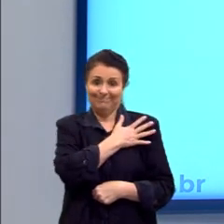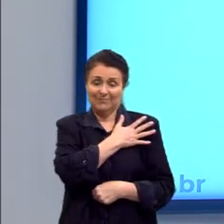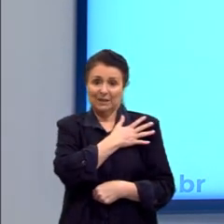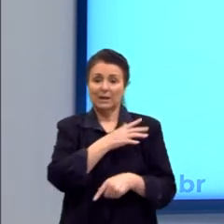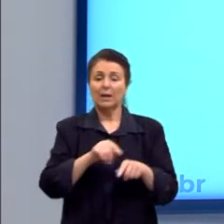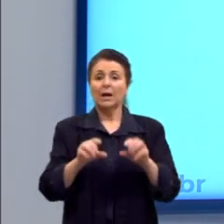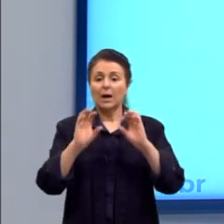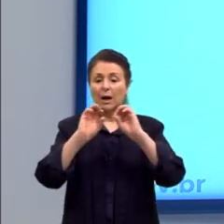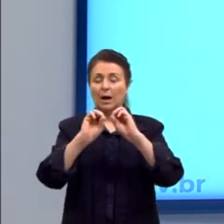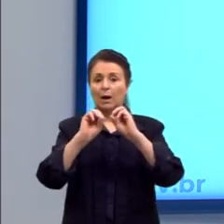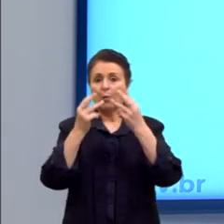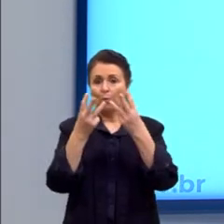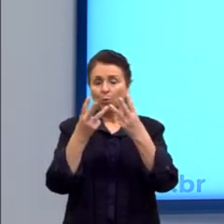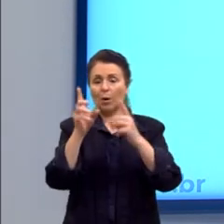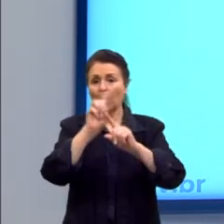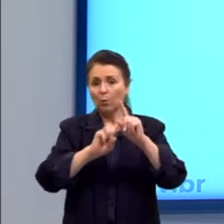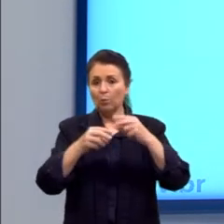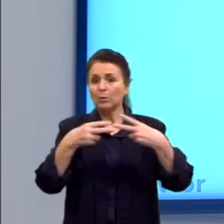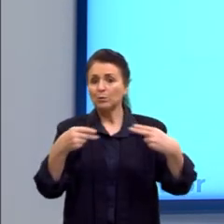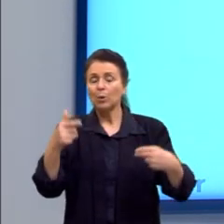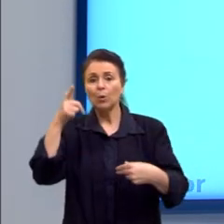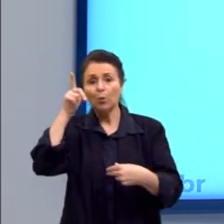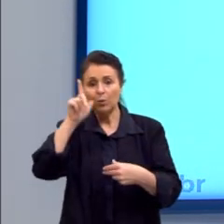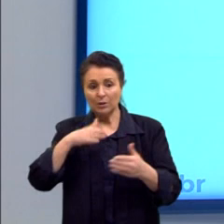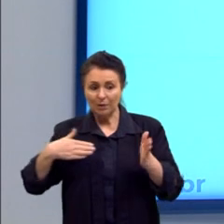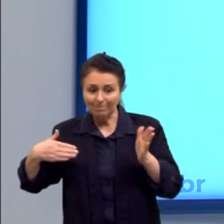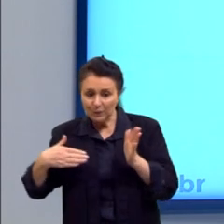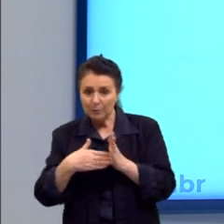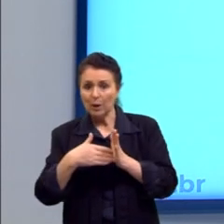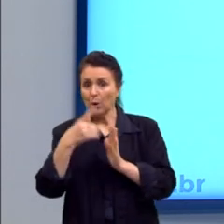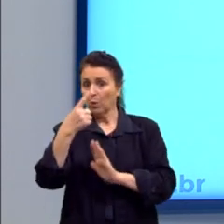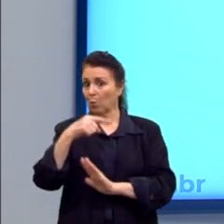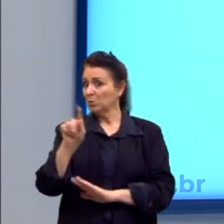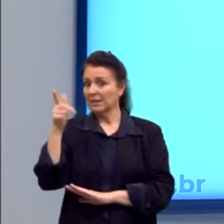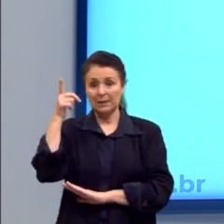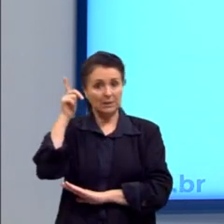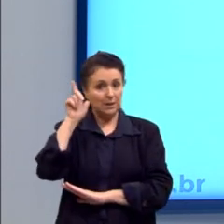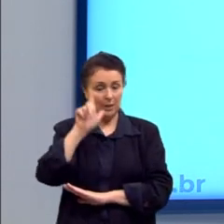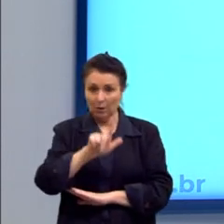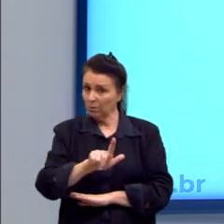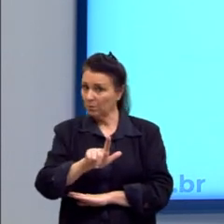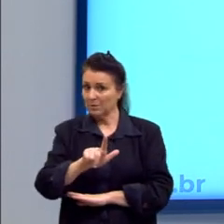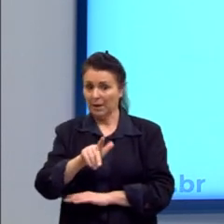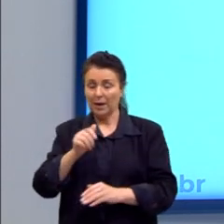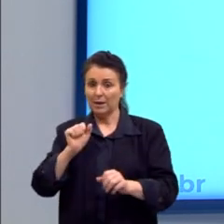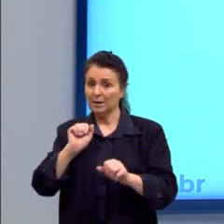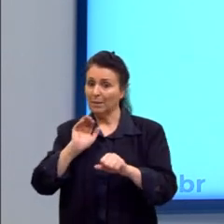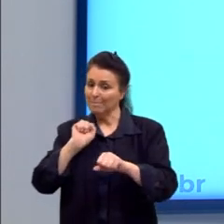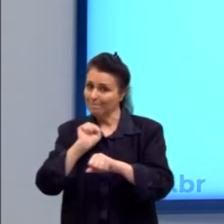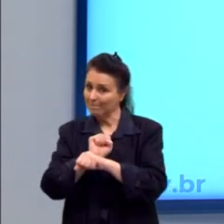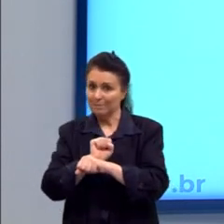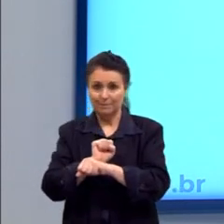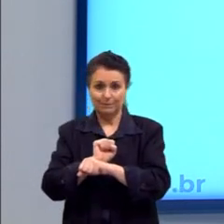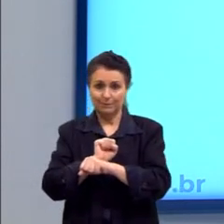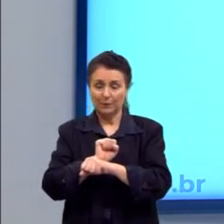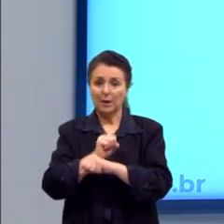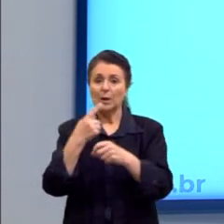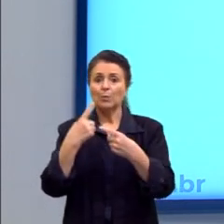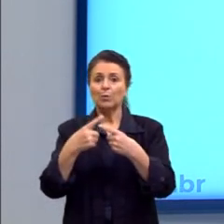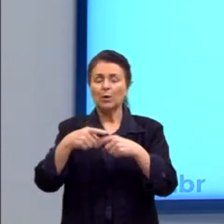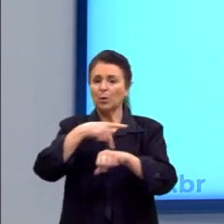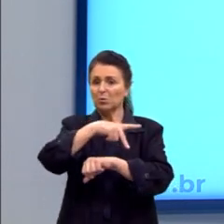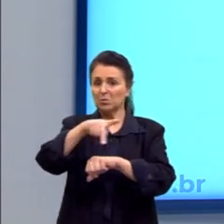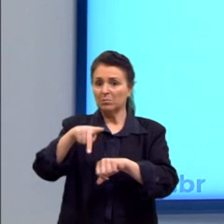algumas ações ela consegue interromper, outras ações ela não consegue interromper, né? Tendo em vista que os países também,